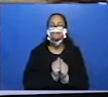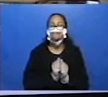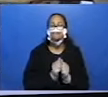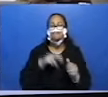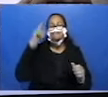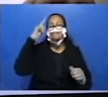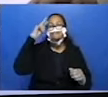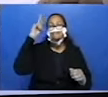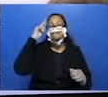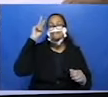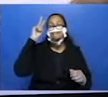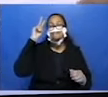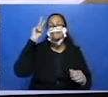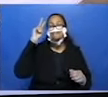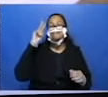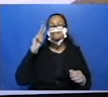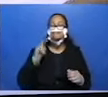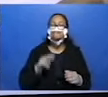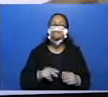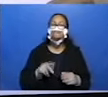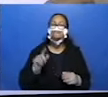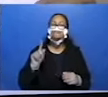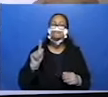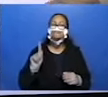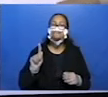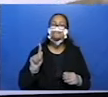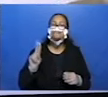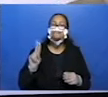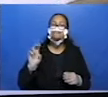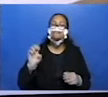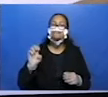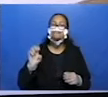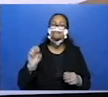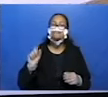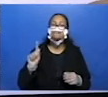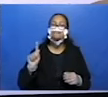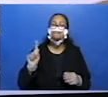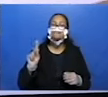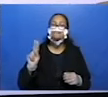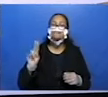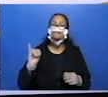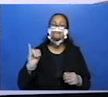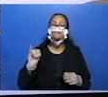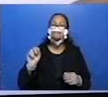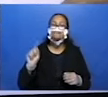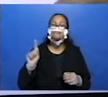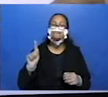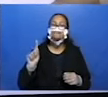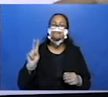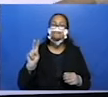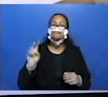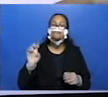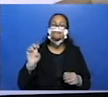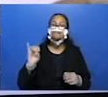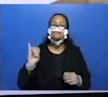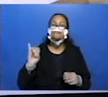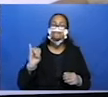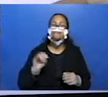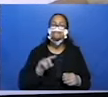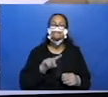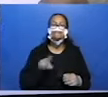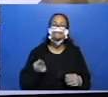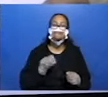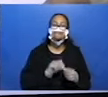Relembramos sobre o gui e o gay. Fizemos as atividades do ortografar. Vocês vão fazer a